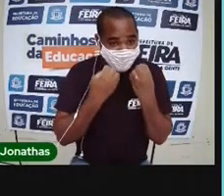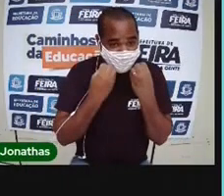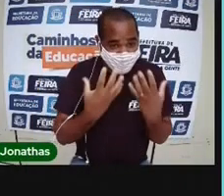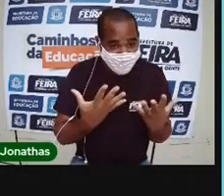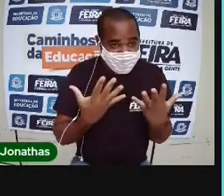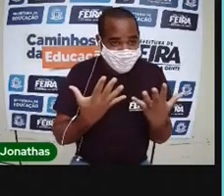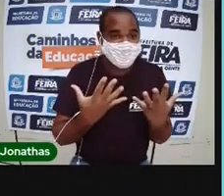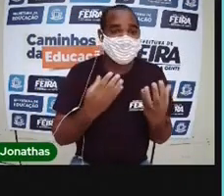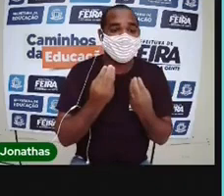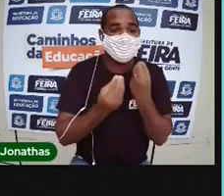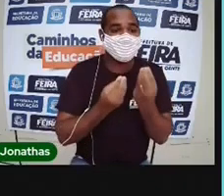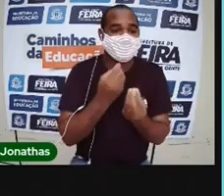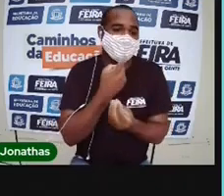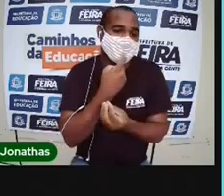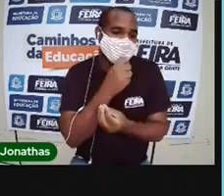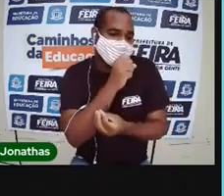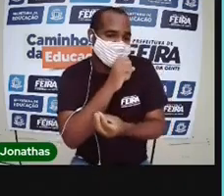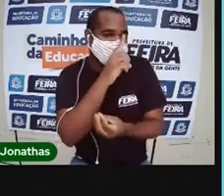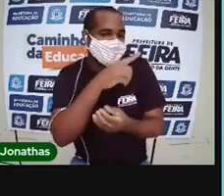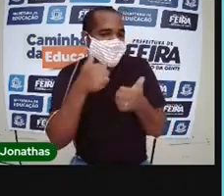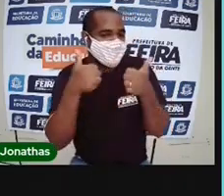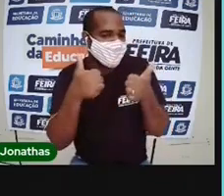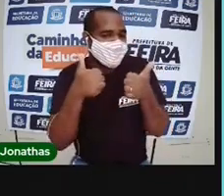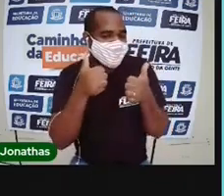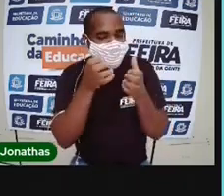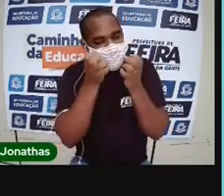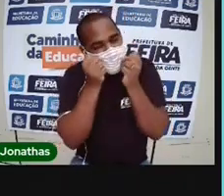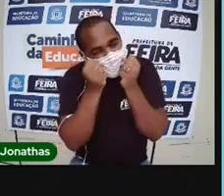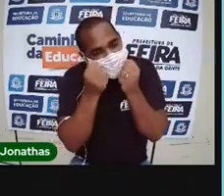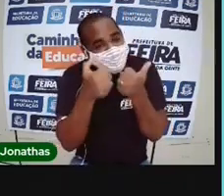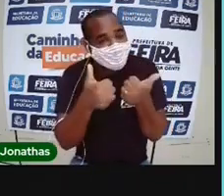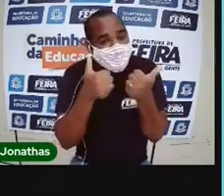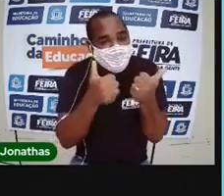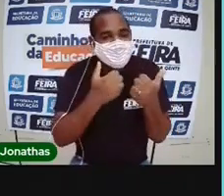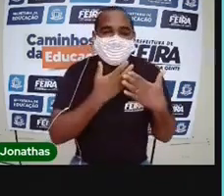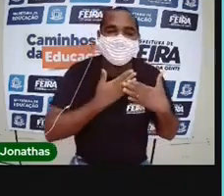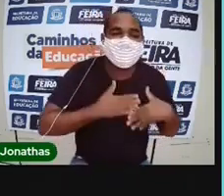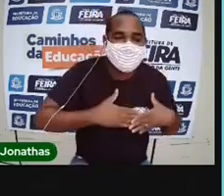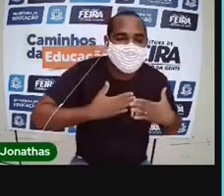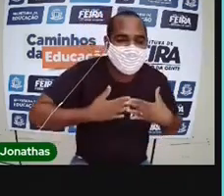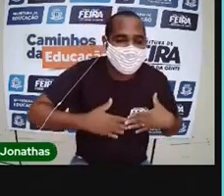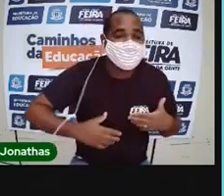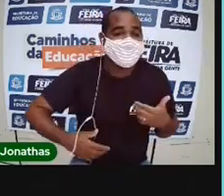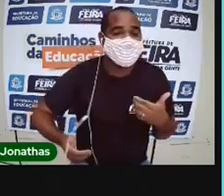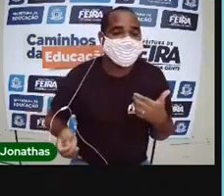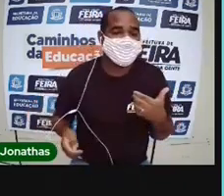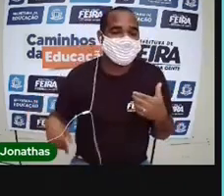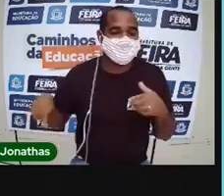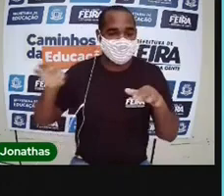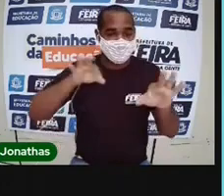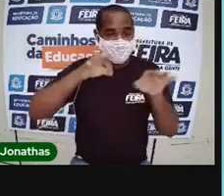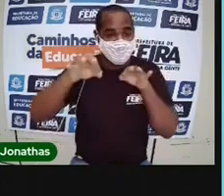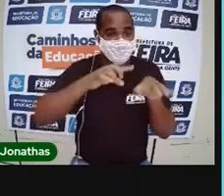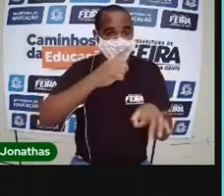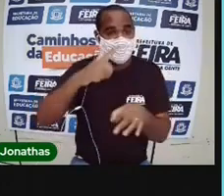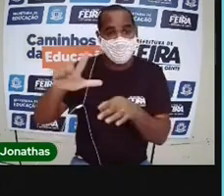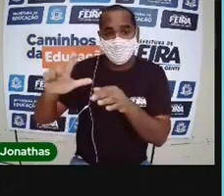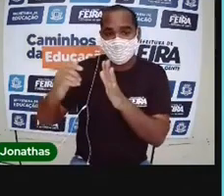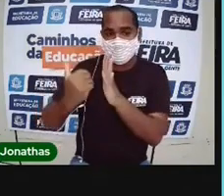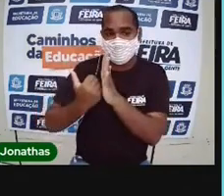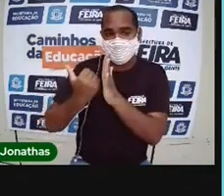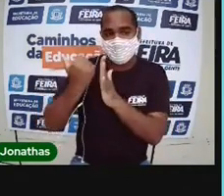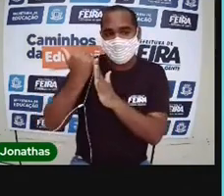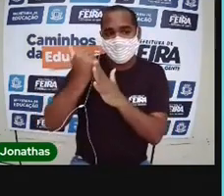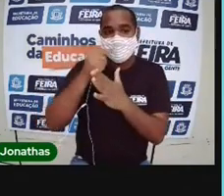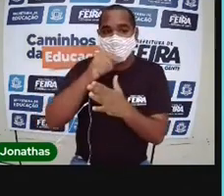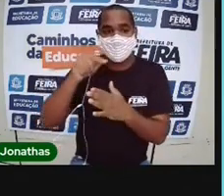Como foi o final de semana de vocês? Dormiram bem? Descansaram? Estão preparados para mais uma semana